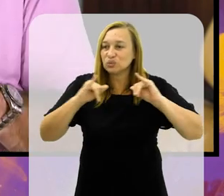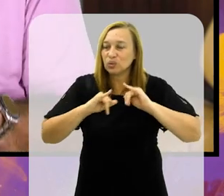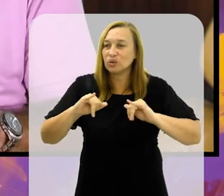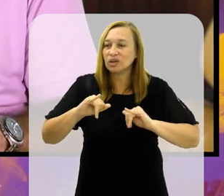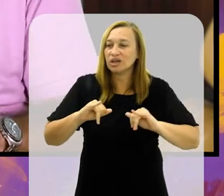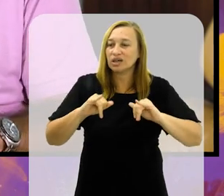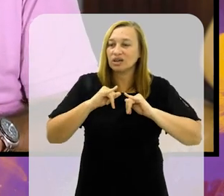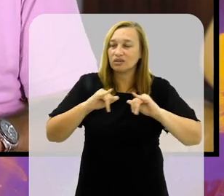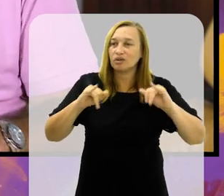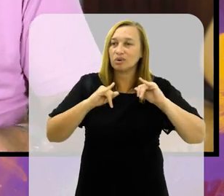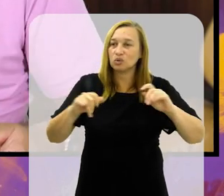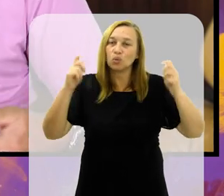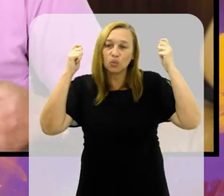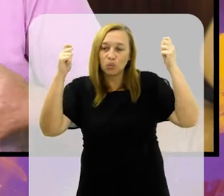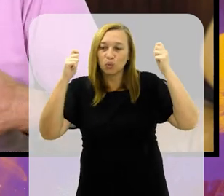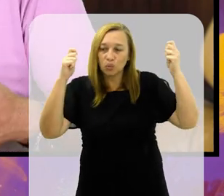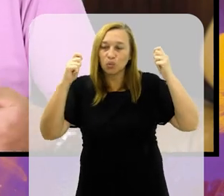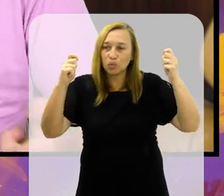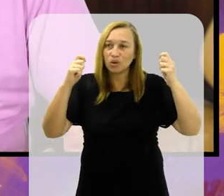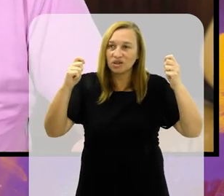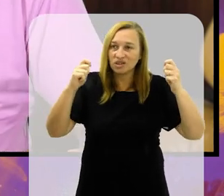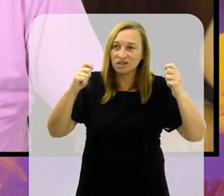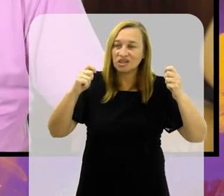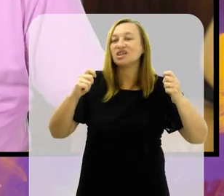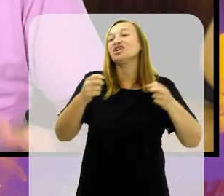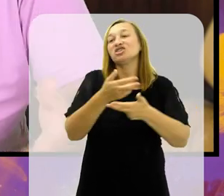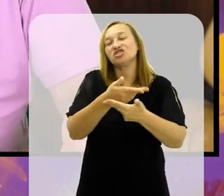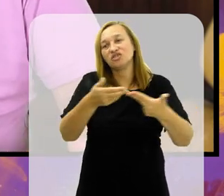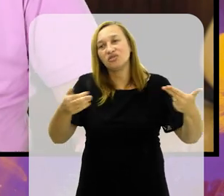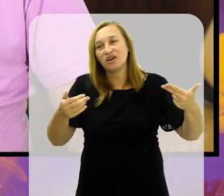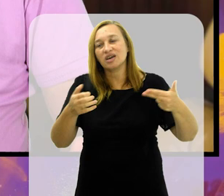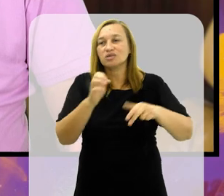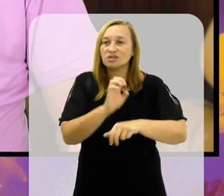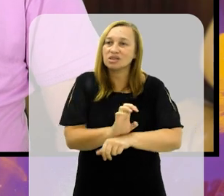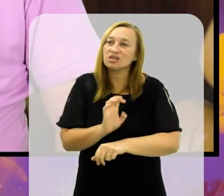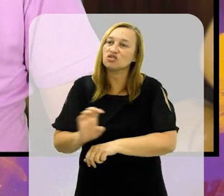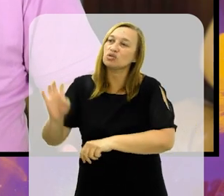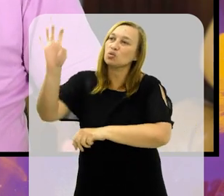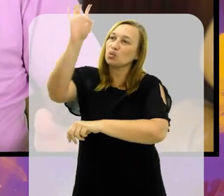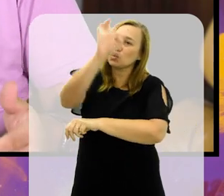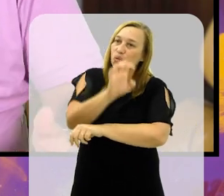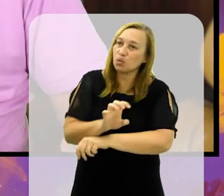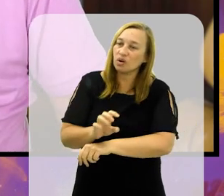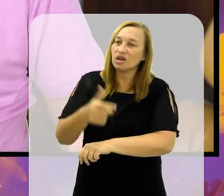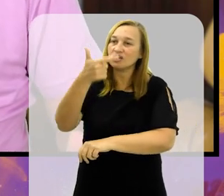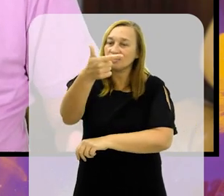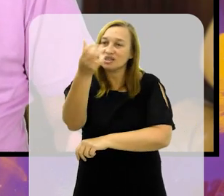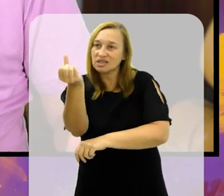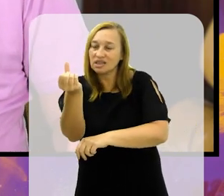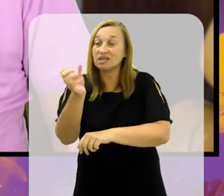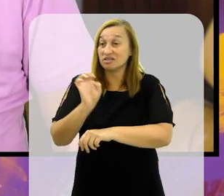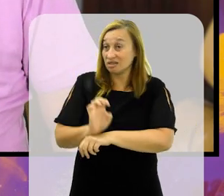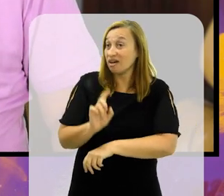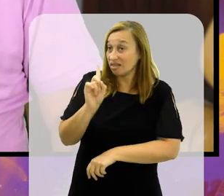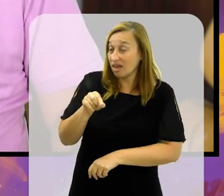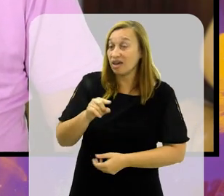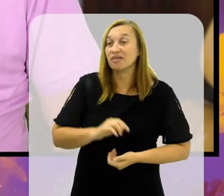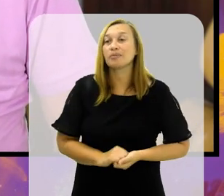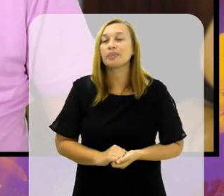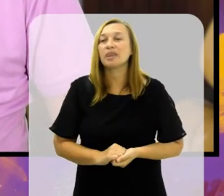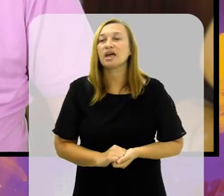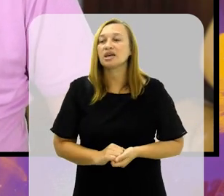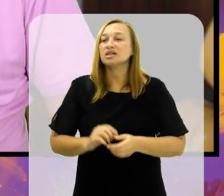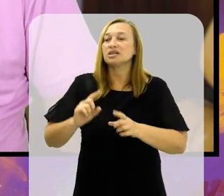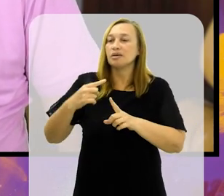Campanhas exemplares que devem ser, inclusive, ampliadas, né, para os diversos estados da federação,